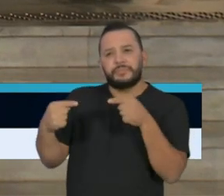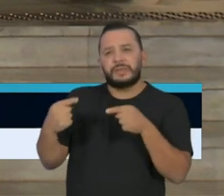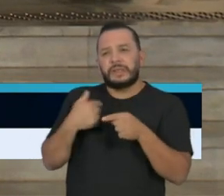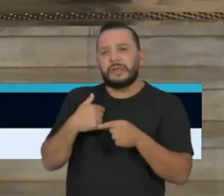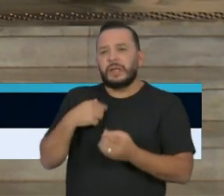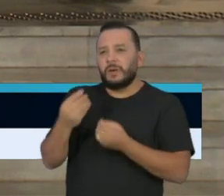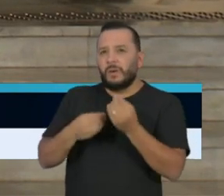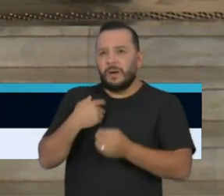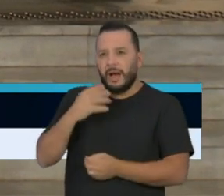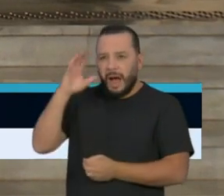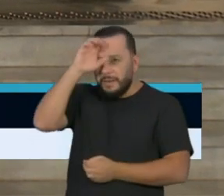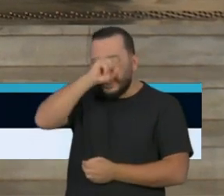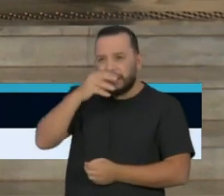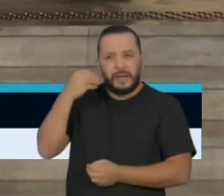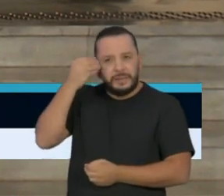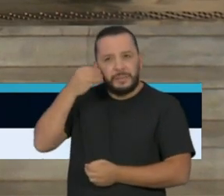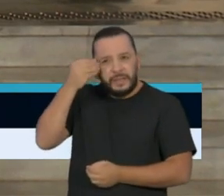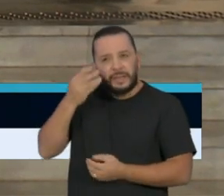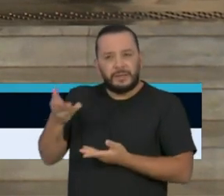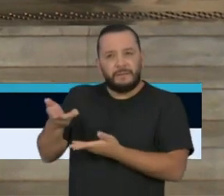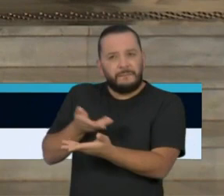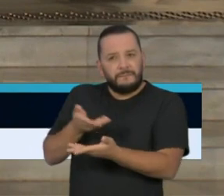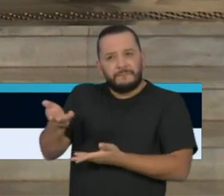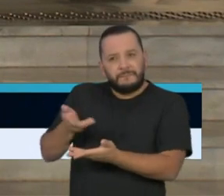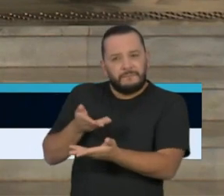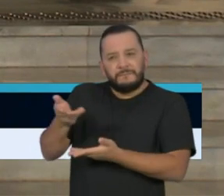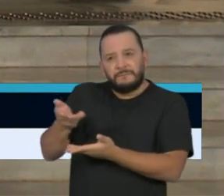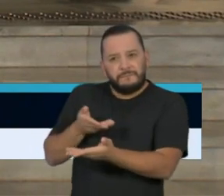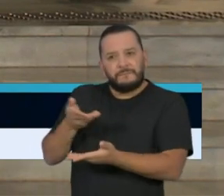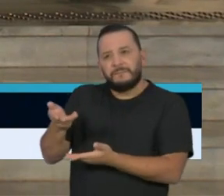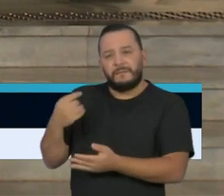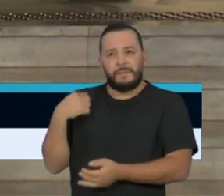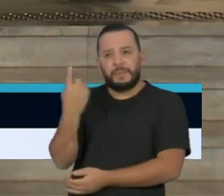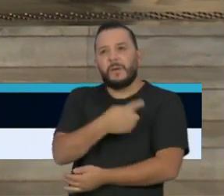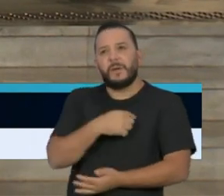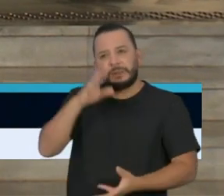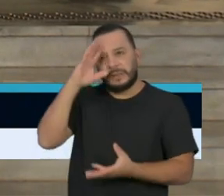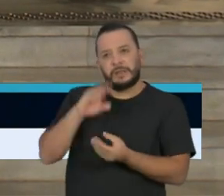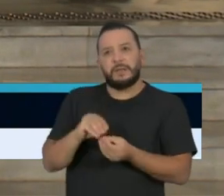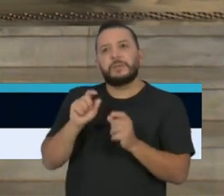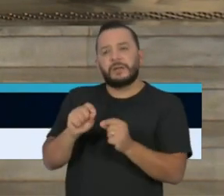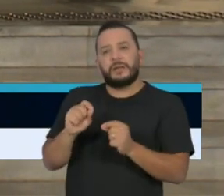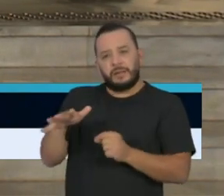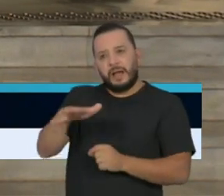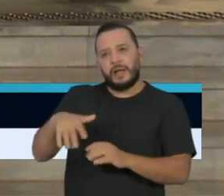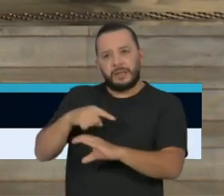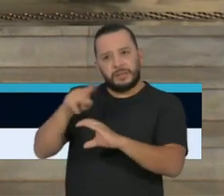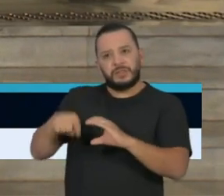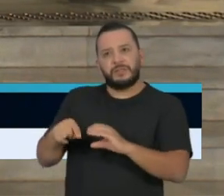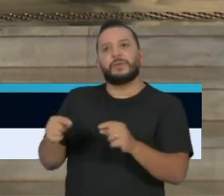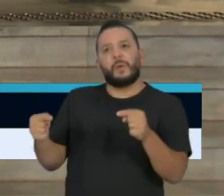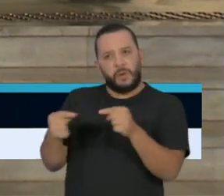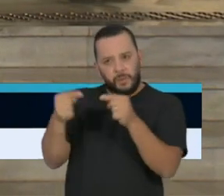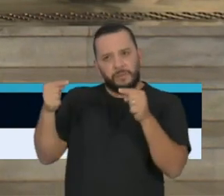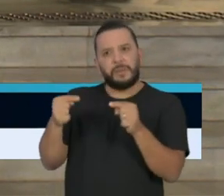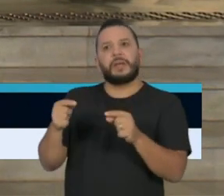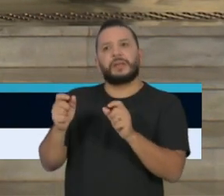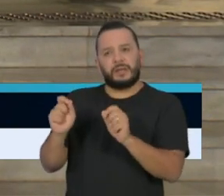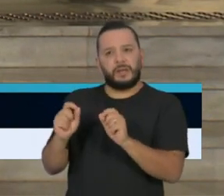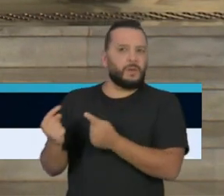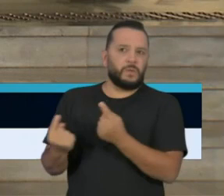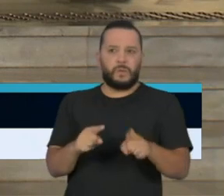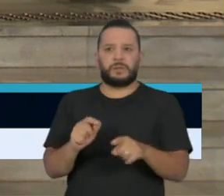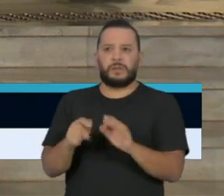aprendizado e evolução daquilo que nós entendemos, do ponto de vista científico, ser mais adequado para o enfrentamento